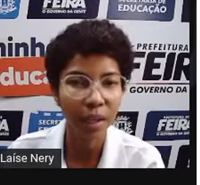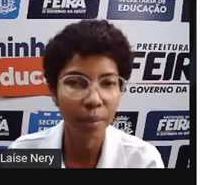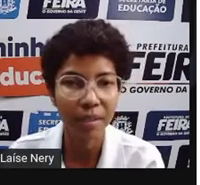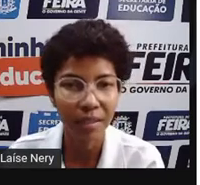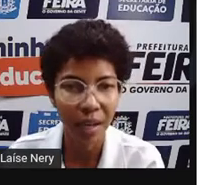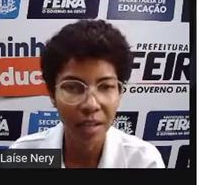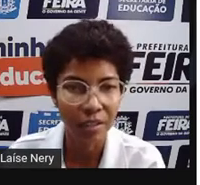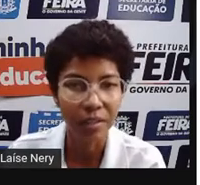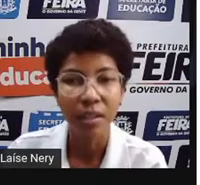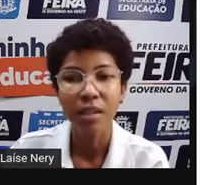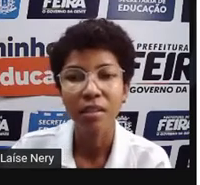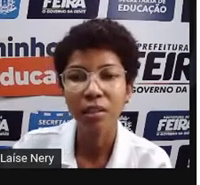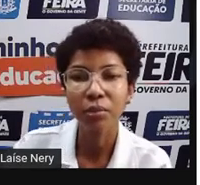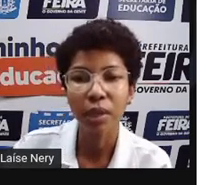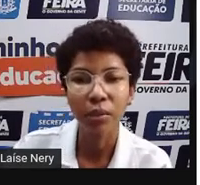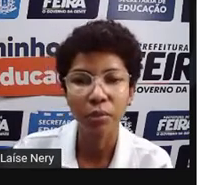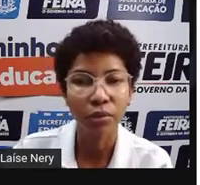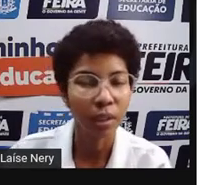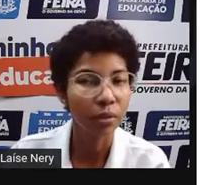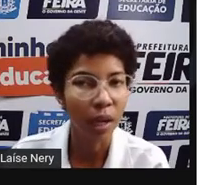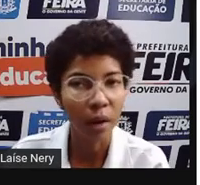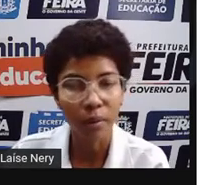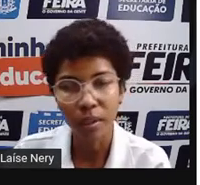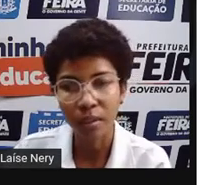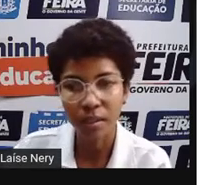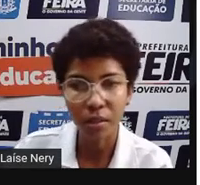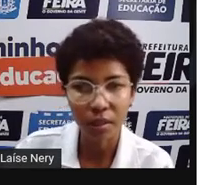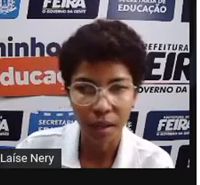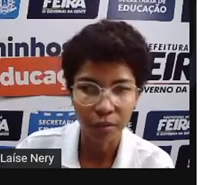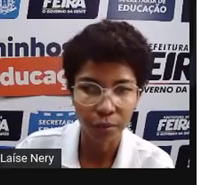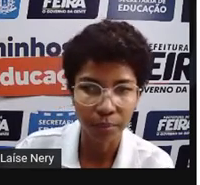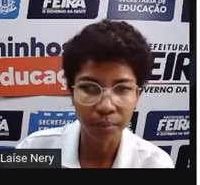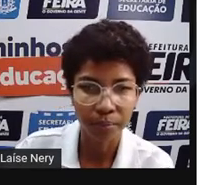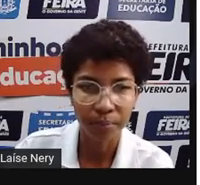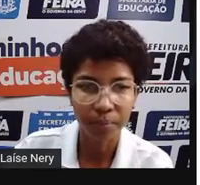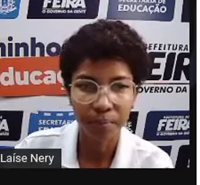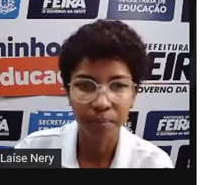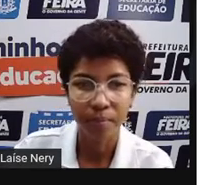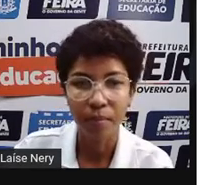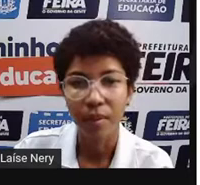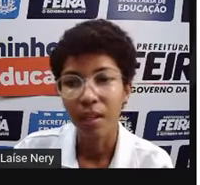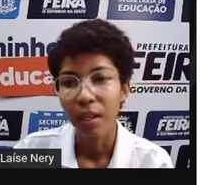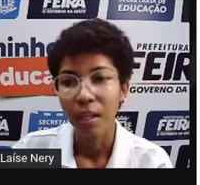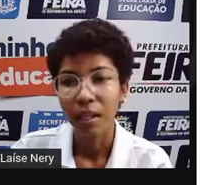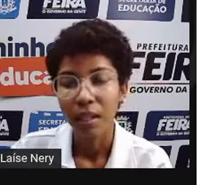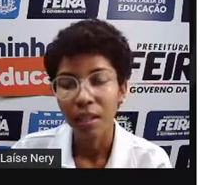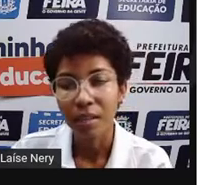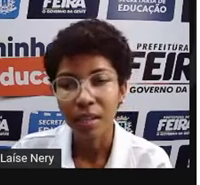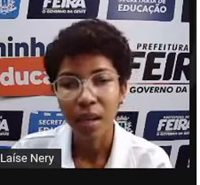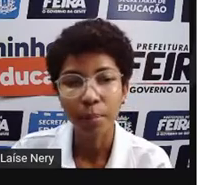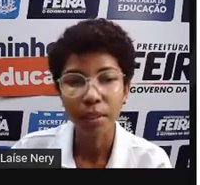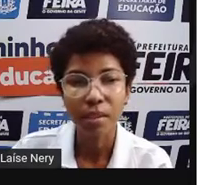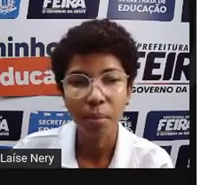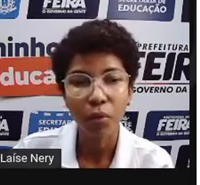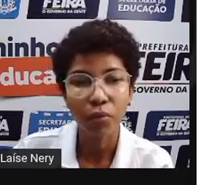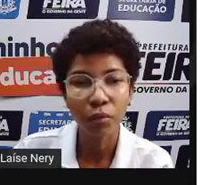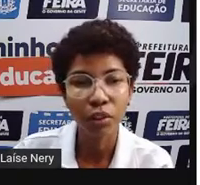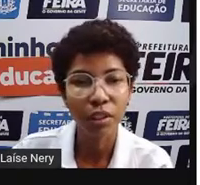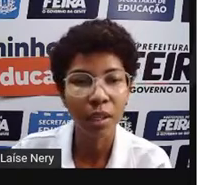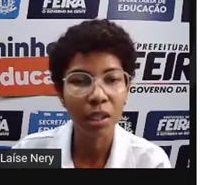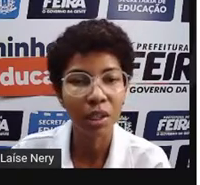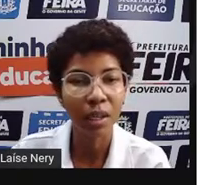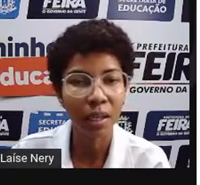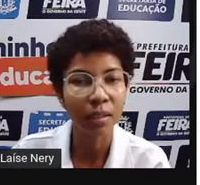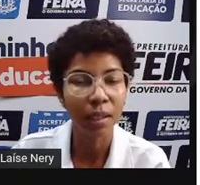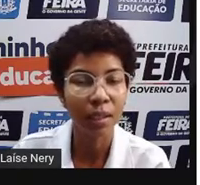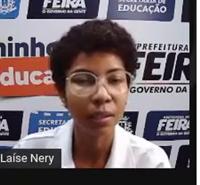média capacidade, sem nenhum recurso natural e inesgotável. E essa é a principal fonte